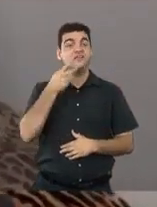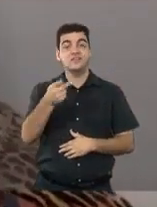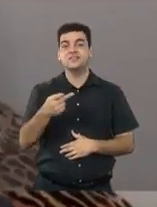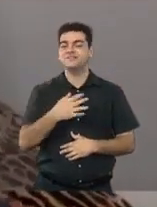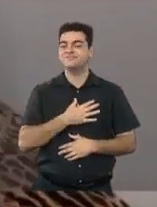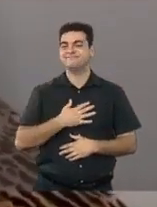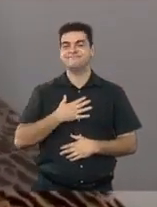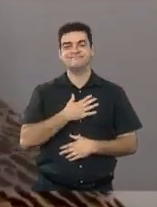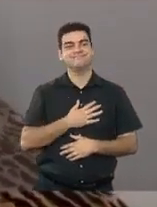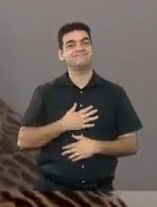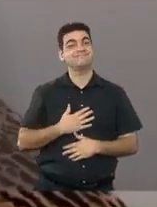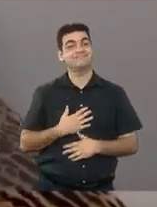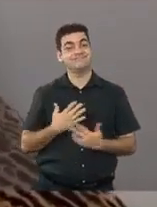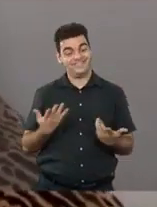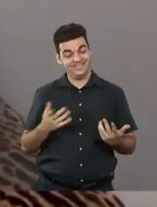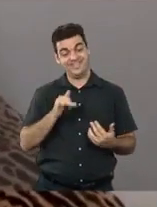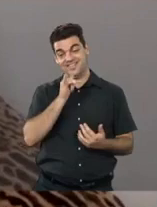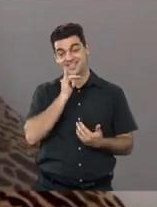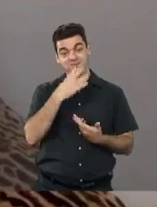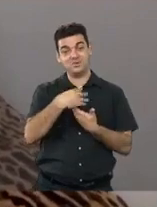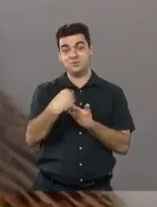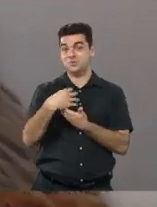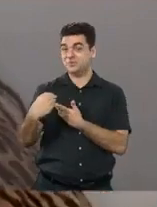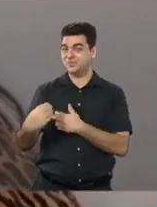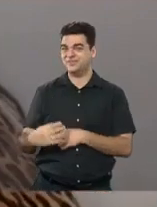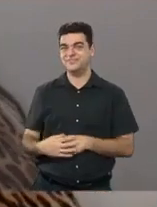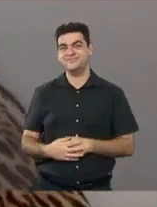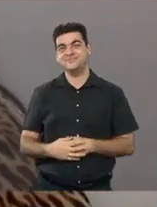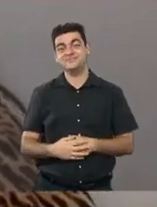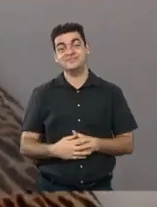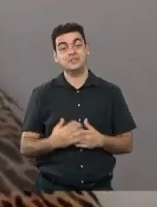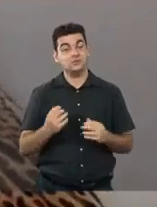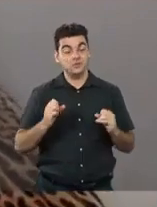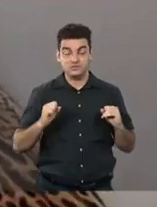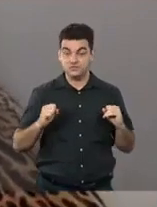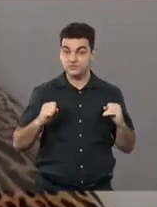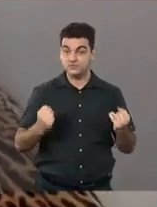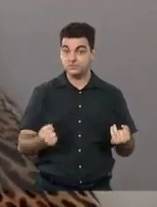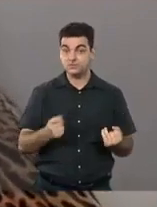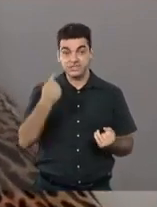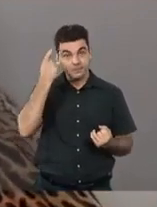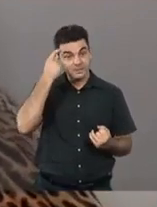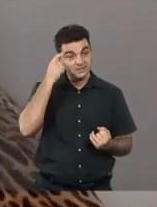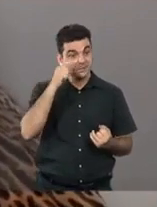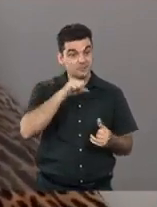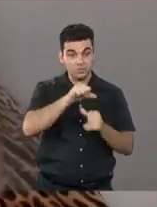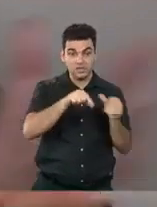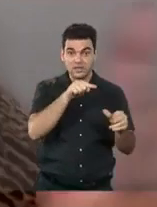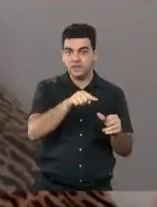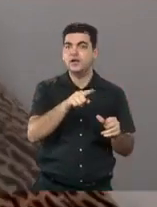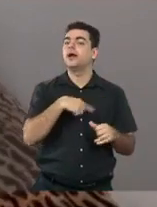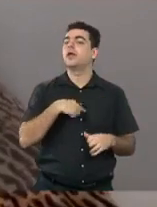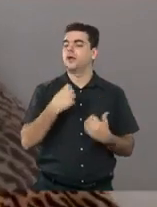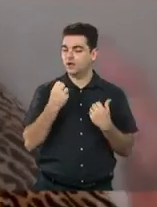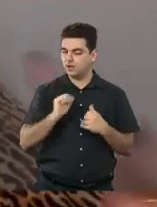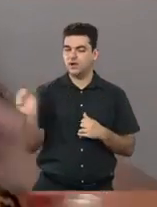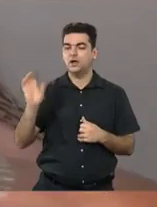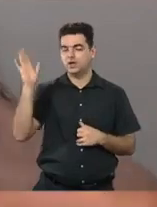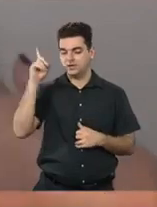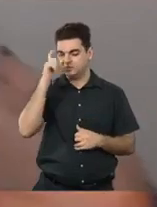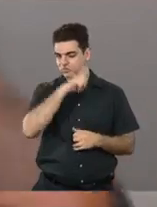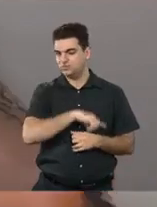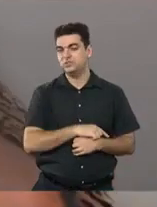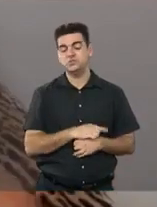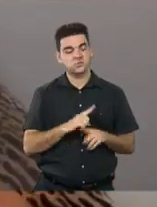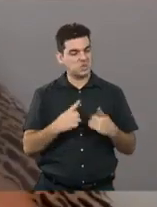exemplo, eu acredito que foi um exemplo, porque tá todo mundo colocando, tudo que você vai mudar, você paga preço, então eu acho que é isso que eu tô te